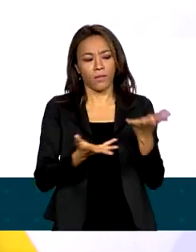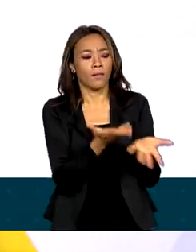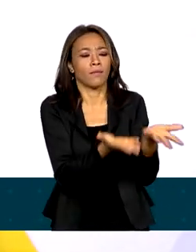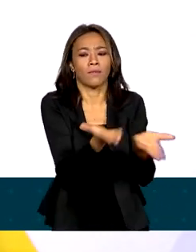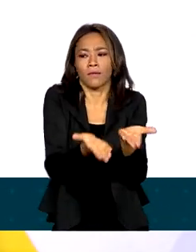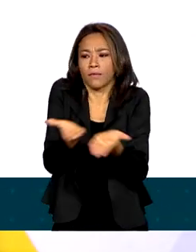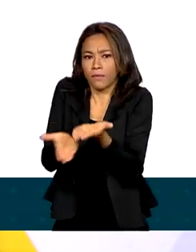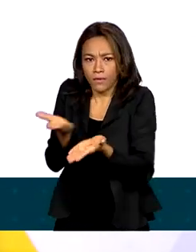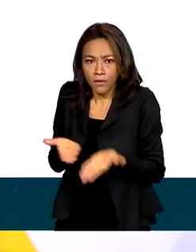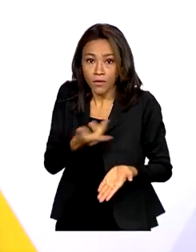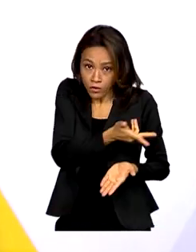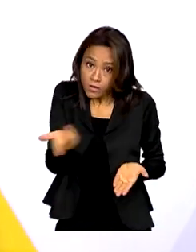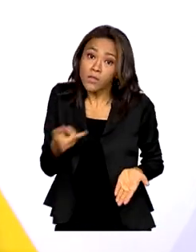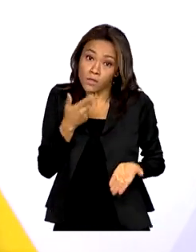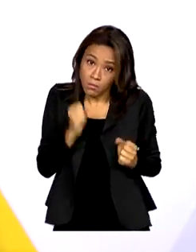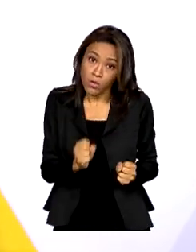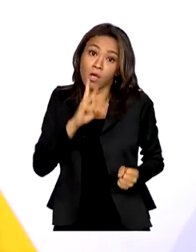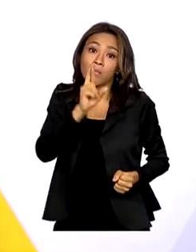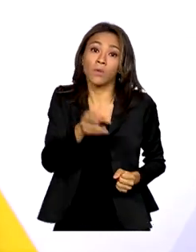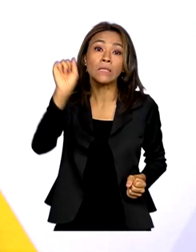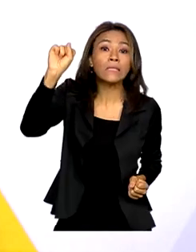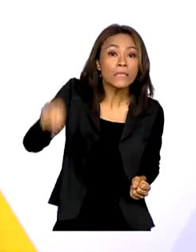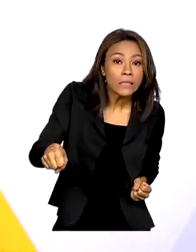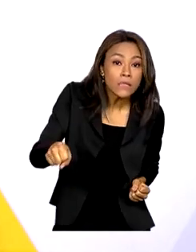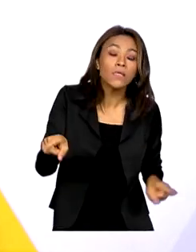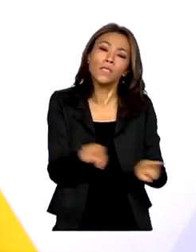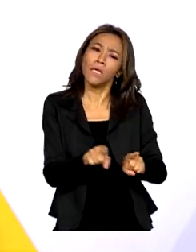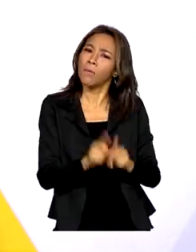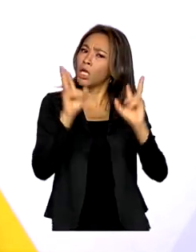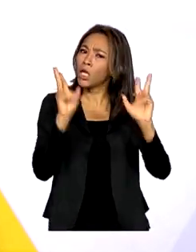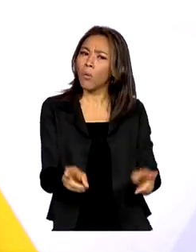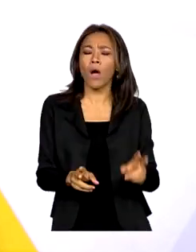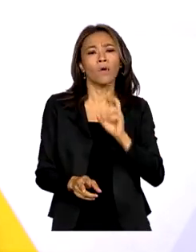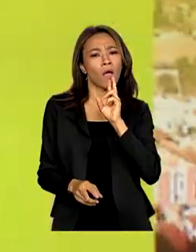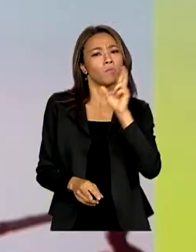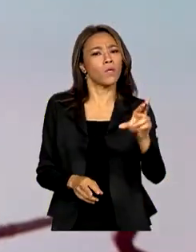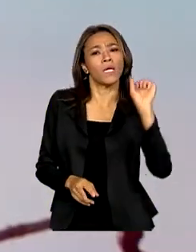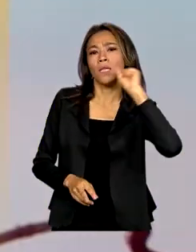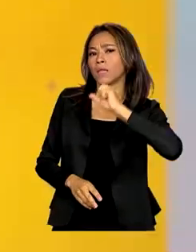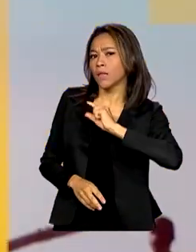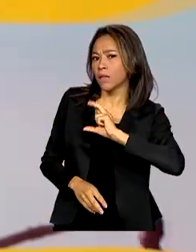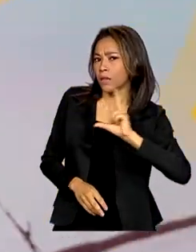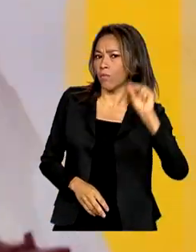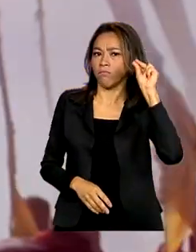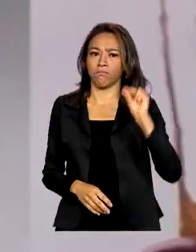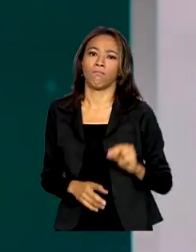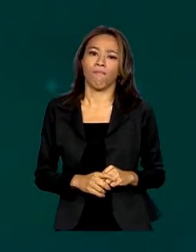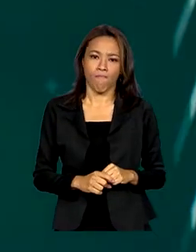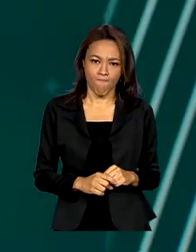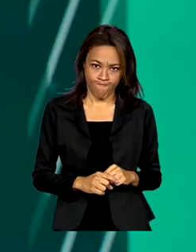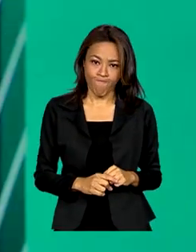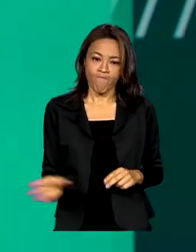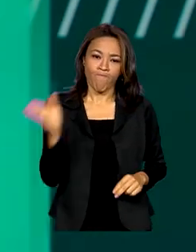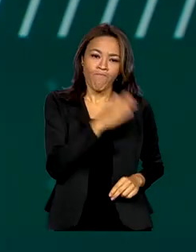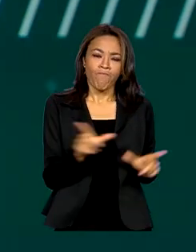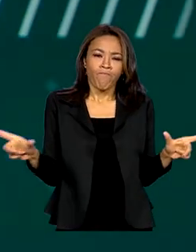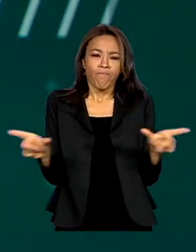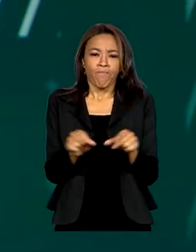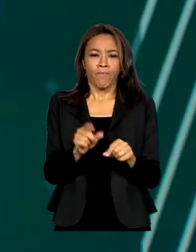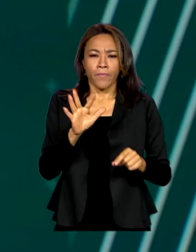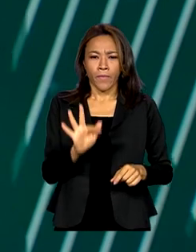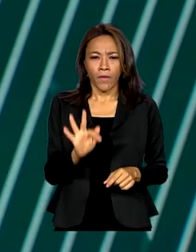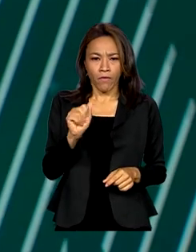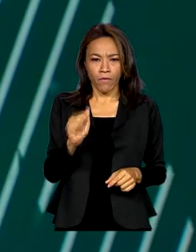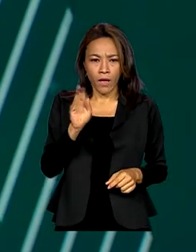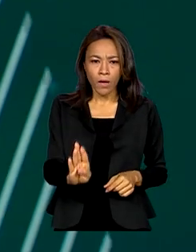que vocês possam dizer sim da mesma forma que vocês podem dizer não. A Força Aérea Brasileira começou a